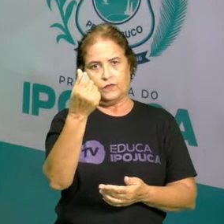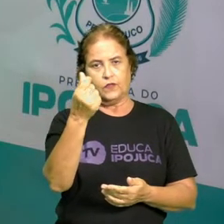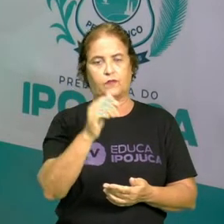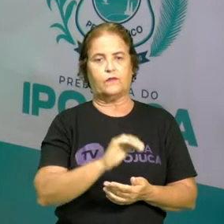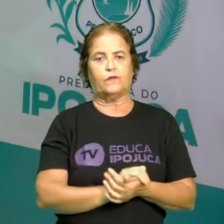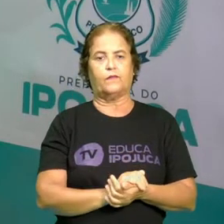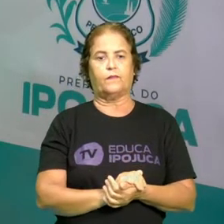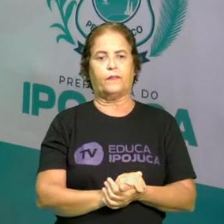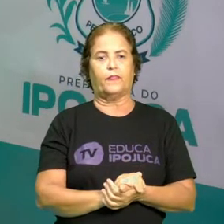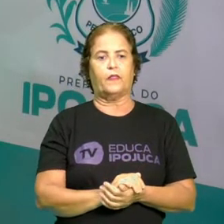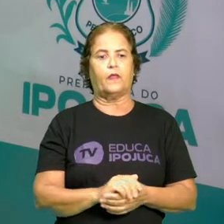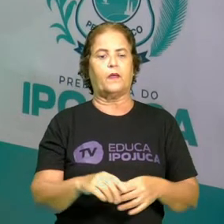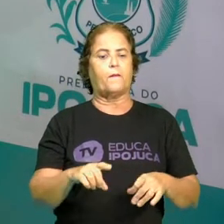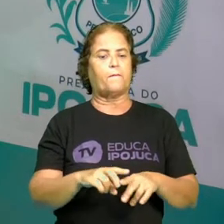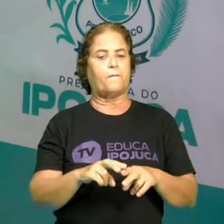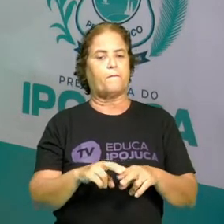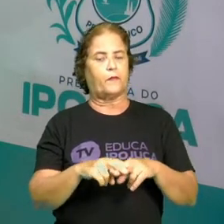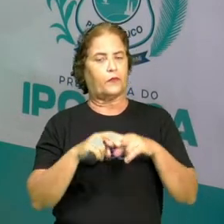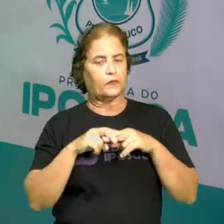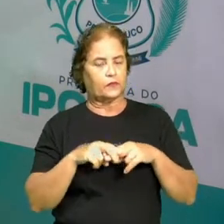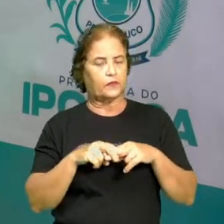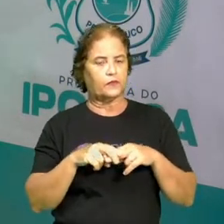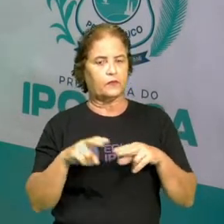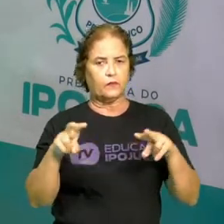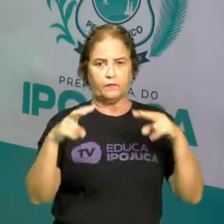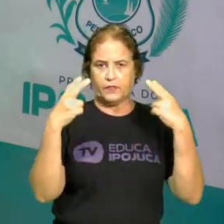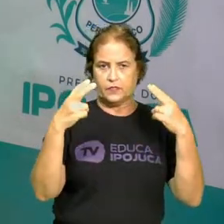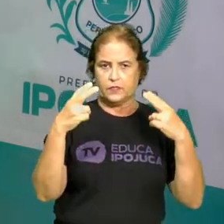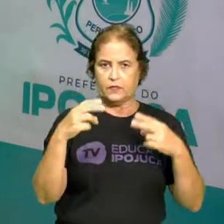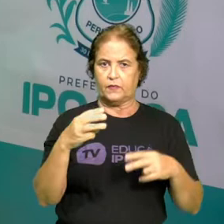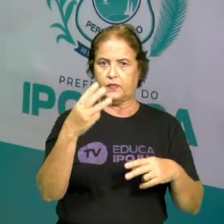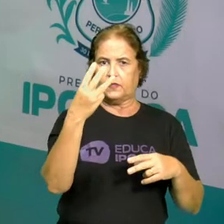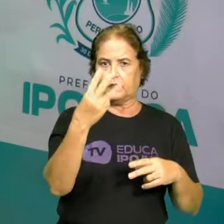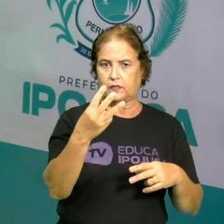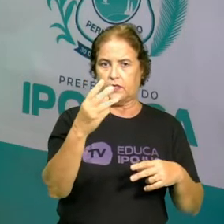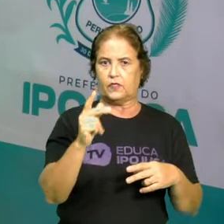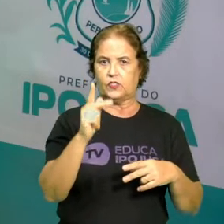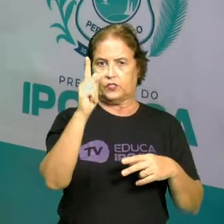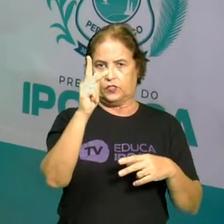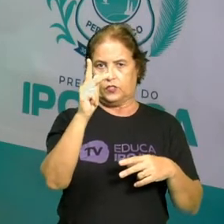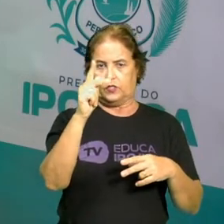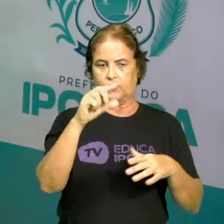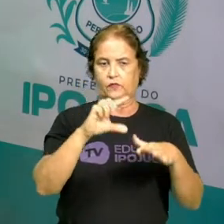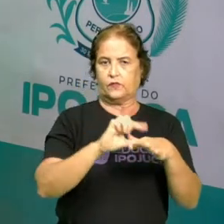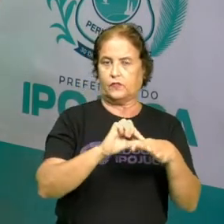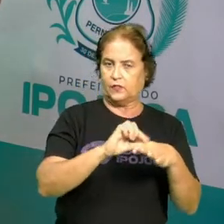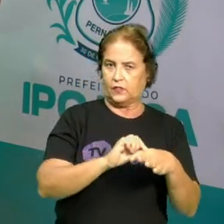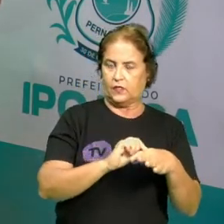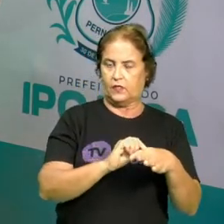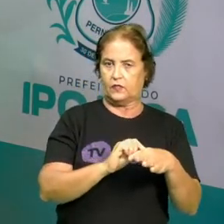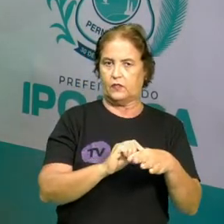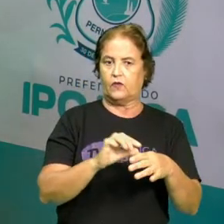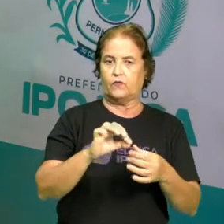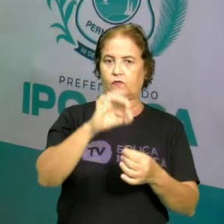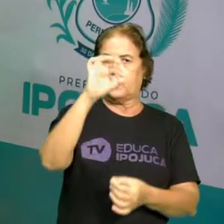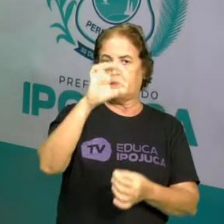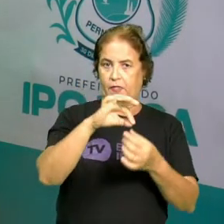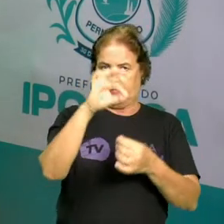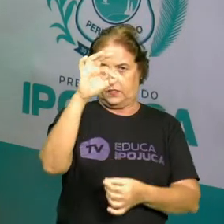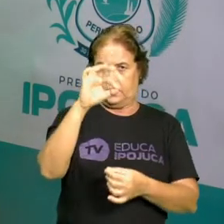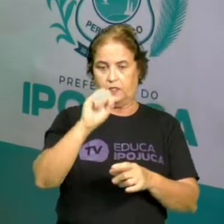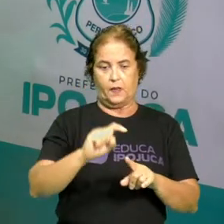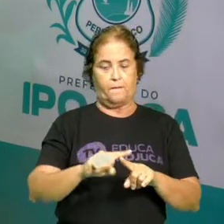Portanto, percebem que os três quilos de carne é uma medida, mas o pagamento em dinheiro